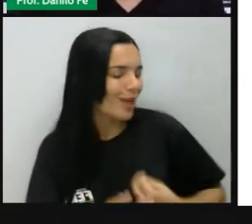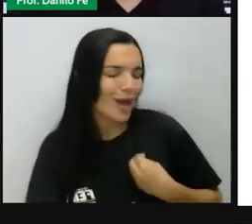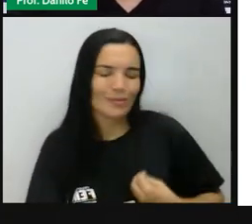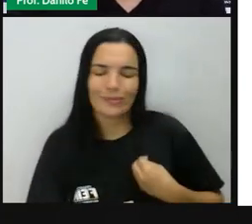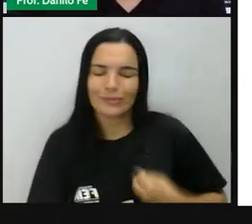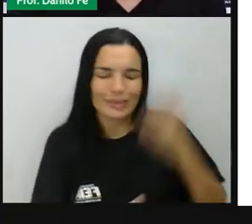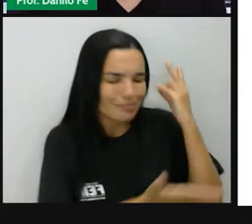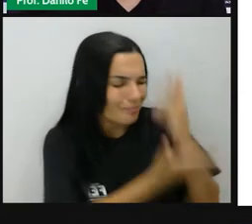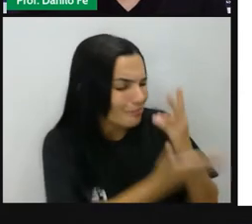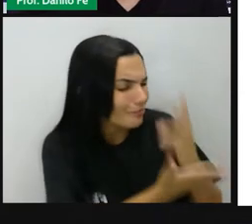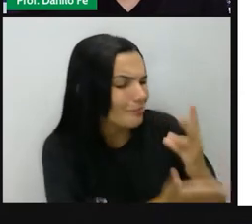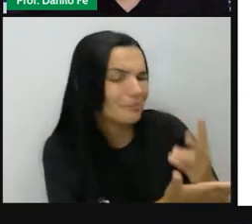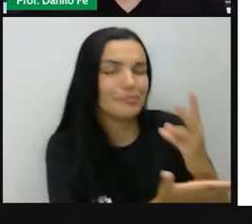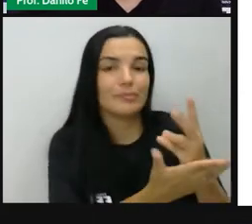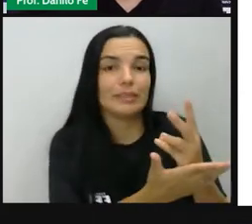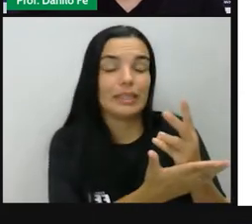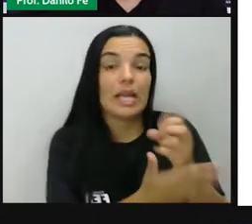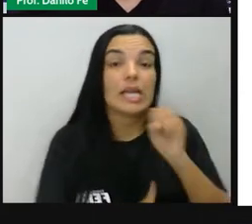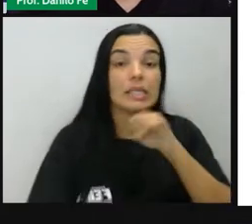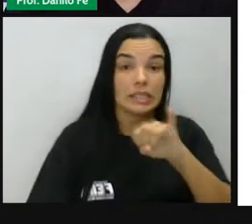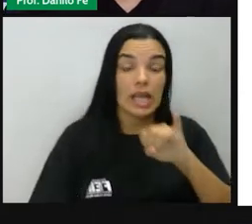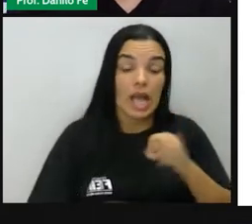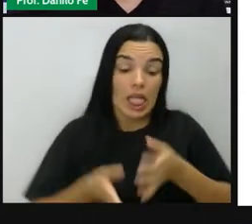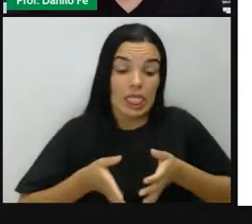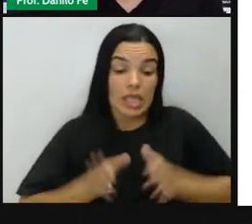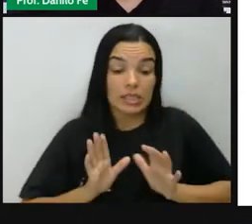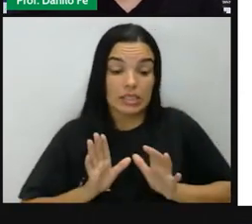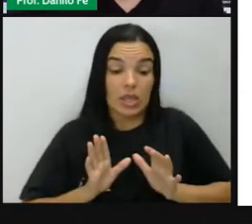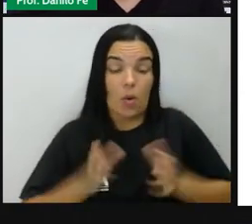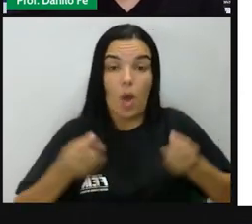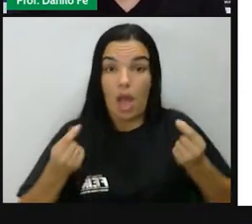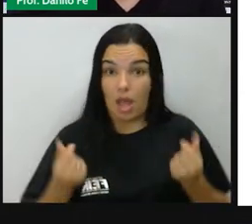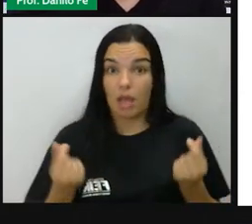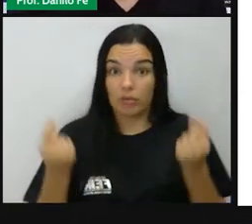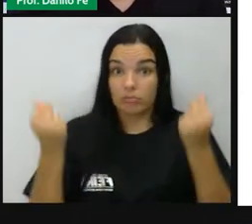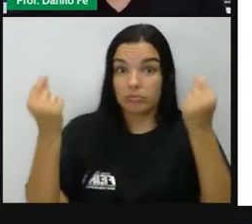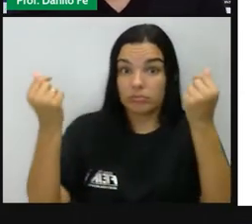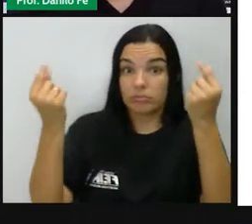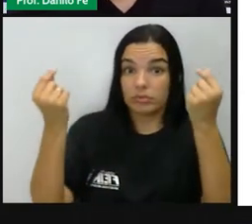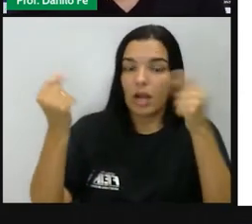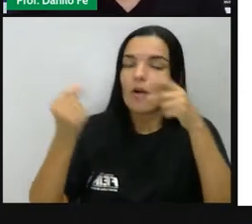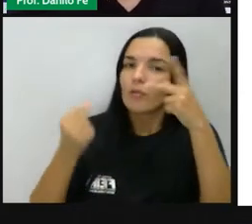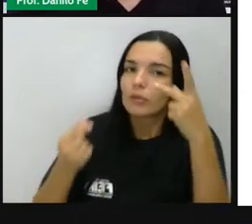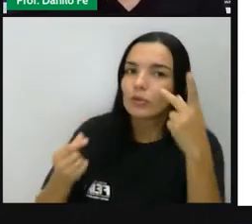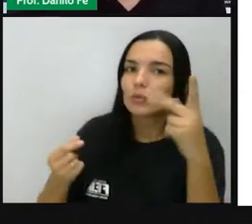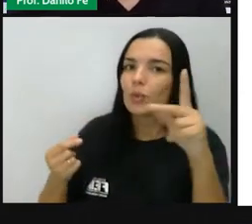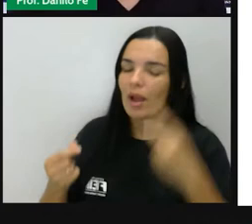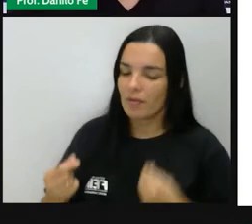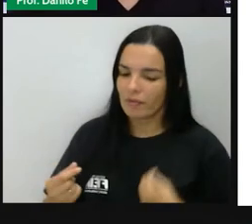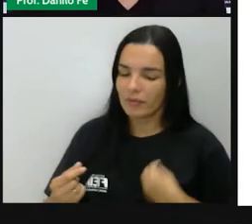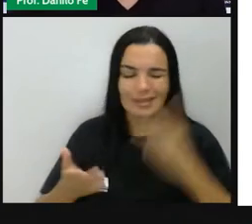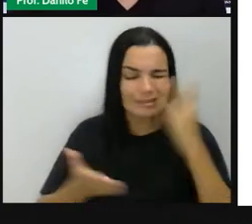vida. Se você nascesse na nobreza, você ia ter uma vida de privilégio.